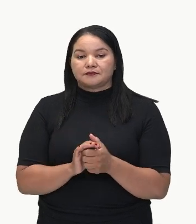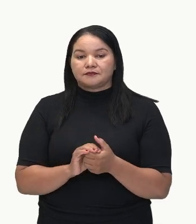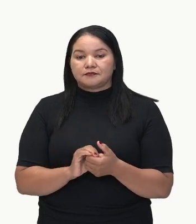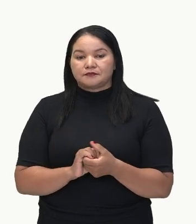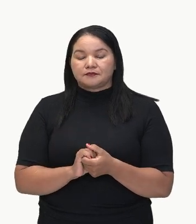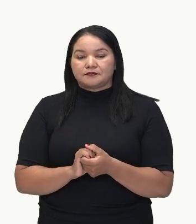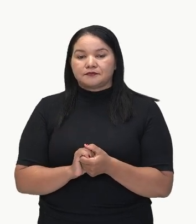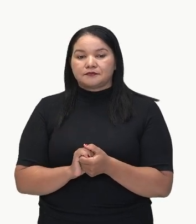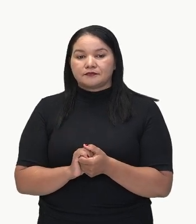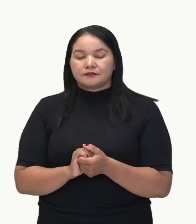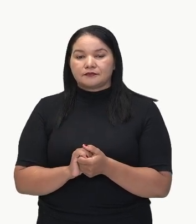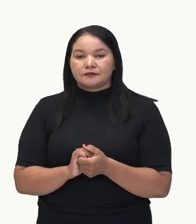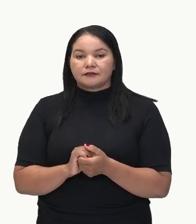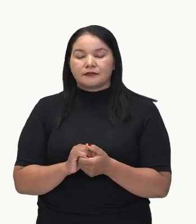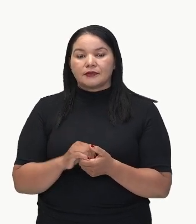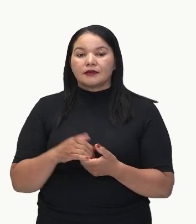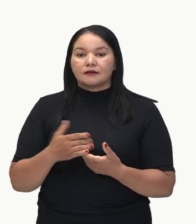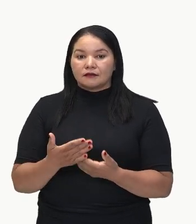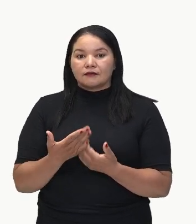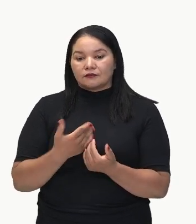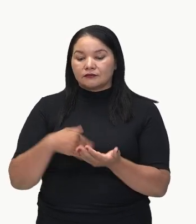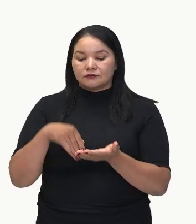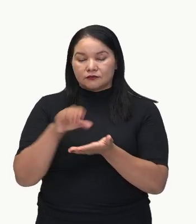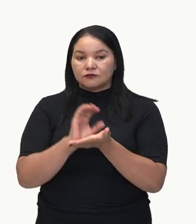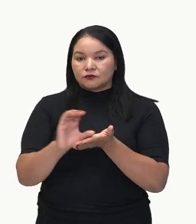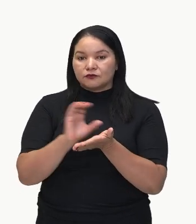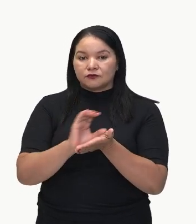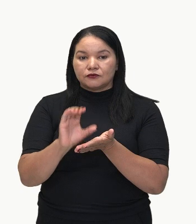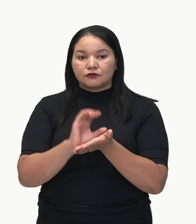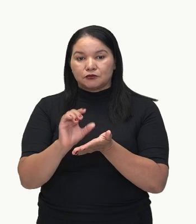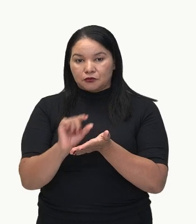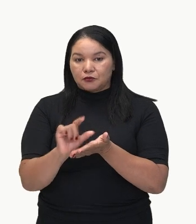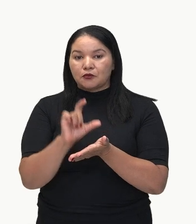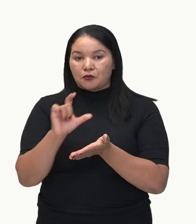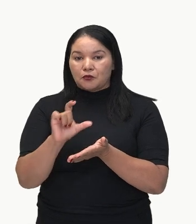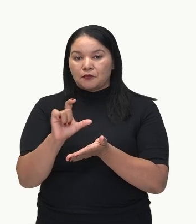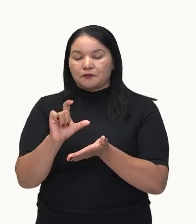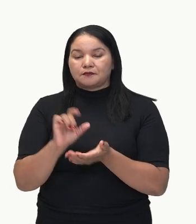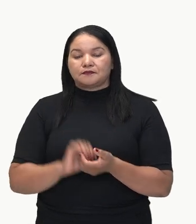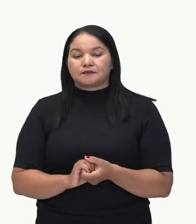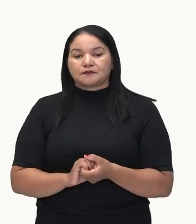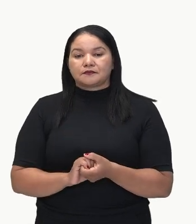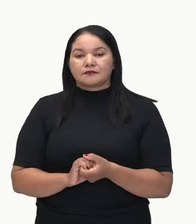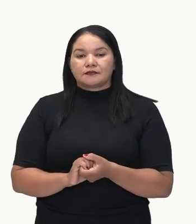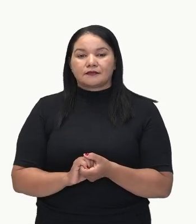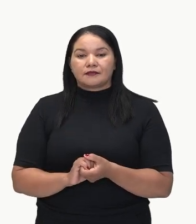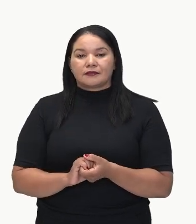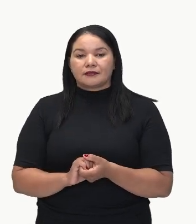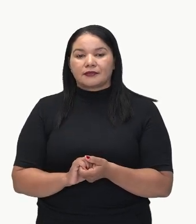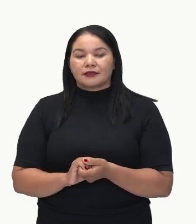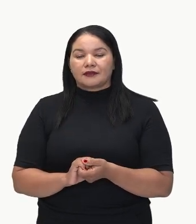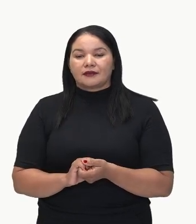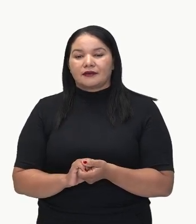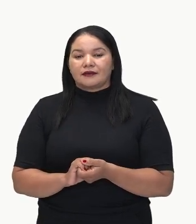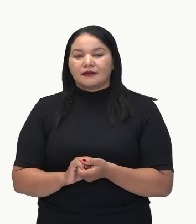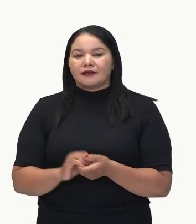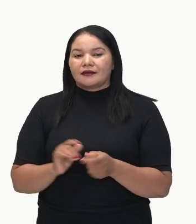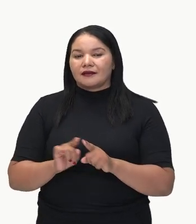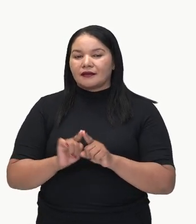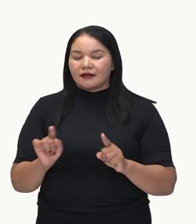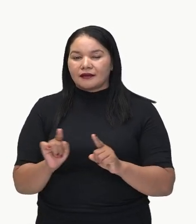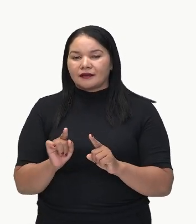O investimento do projeto foi enorme. Está aqui. Olha só. Está aqui. Você não está enxergando? Estou perguntando por causa do professor. Cadê o